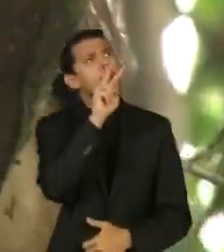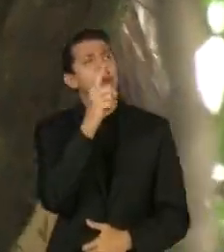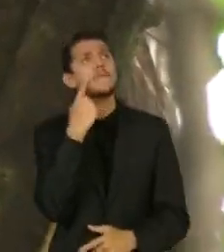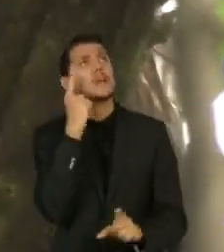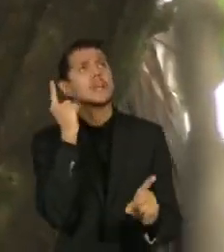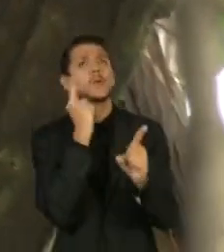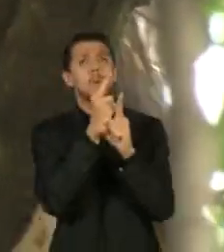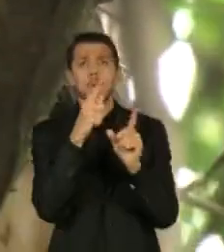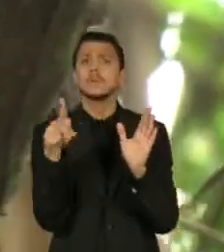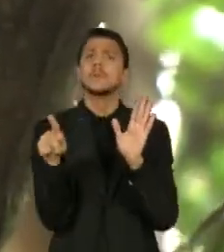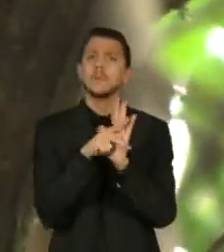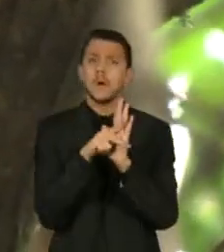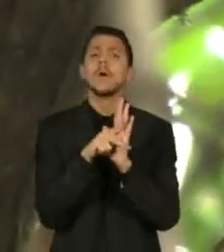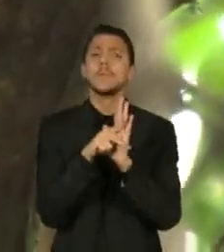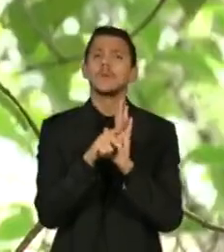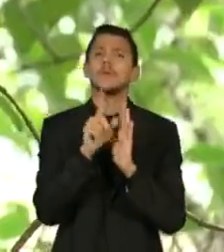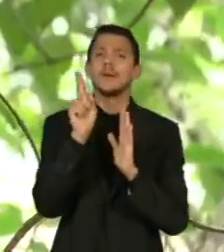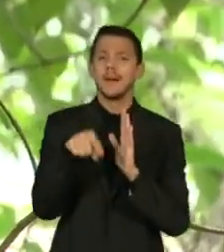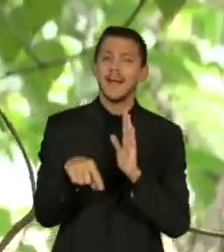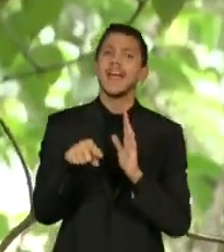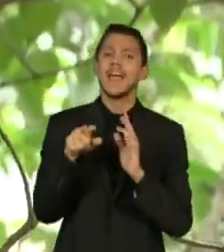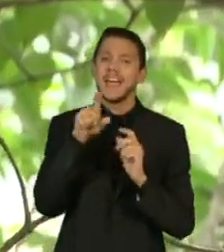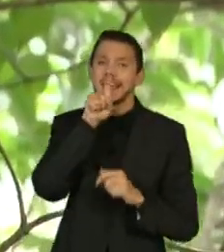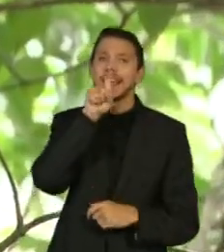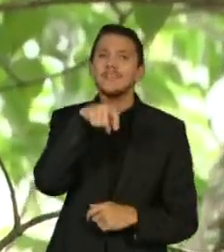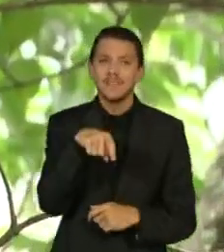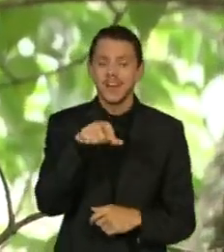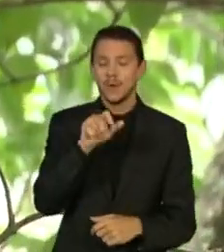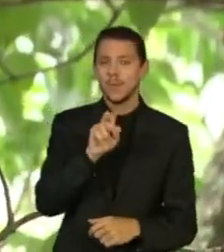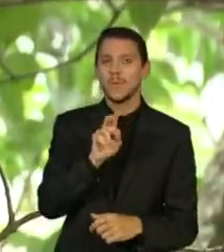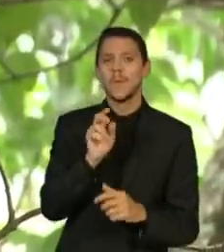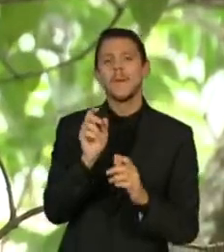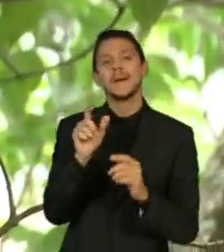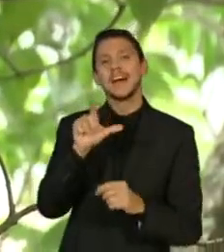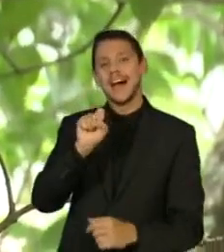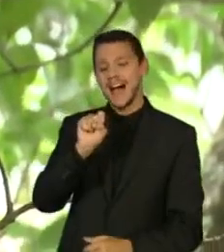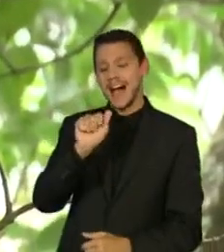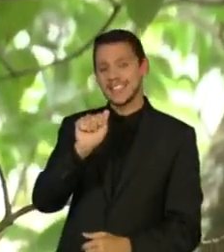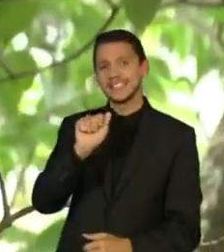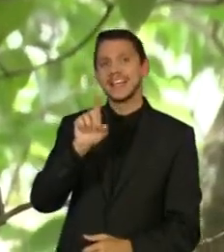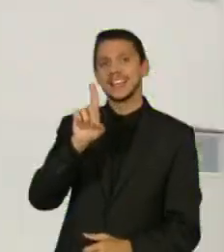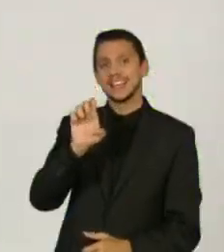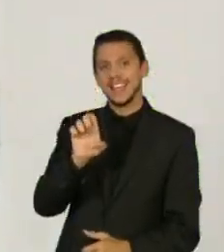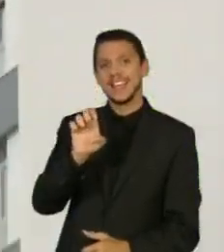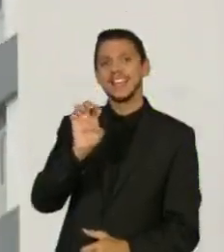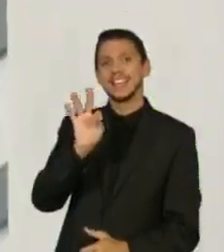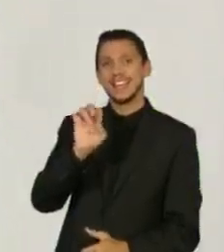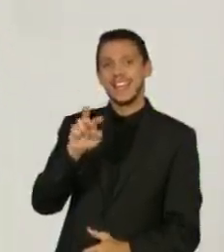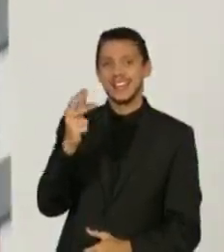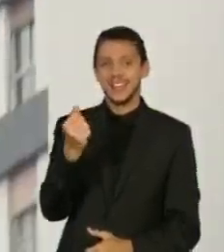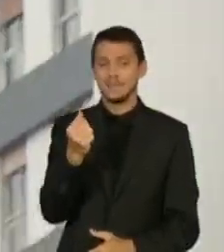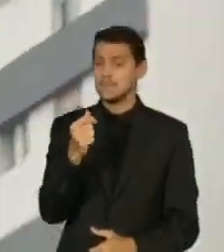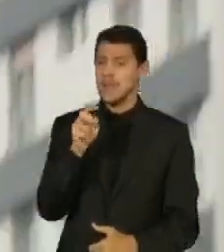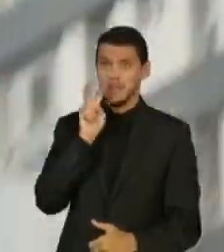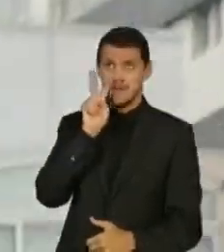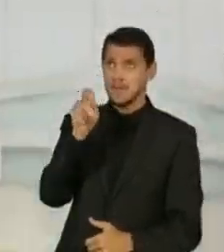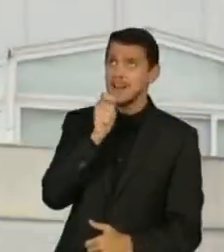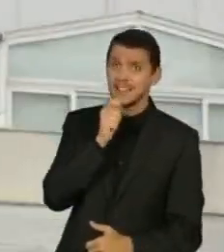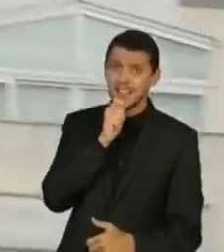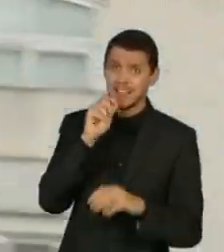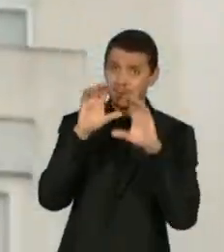gaviões asa de telha. E quem não viu no céu, viu na academia. Um dia o gavião